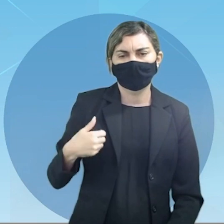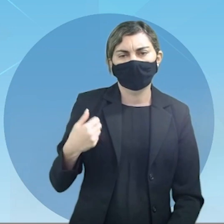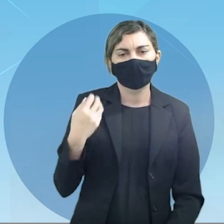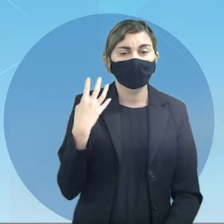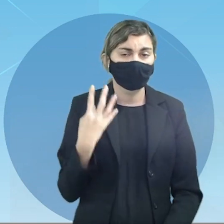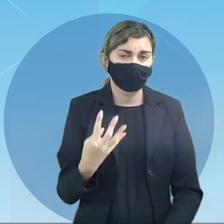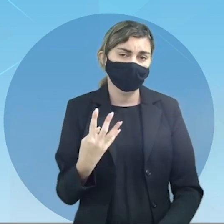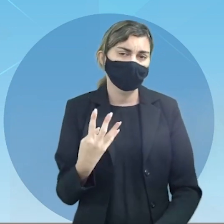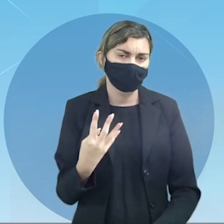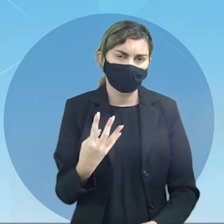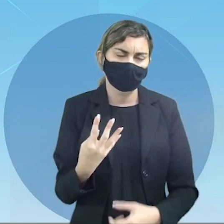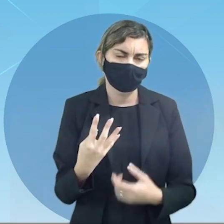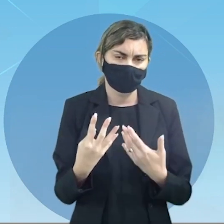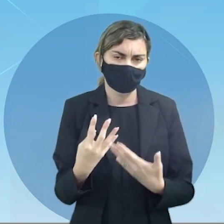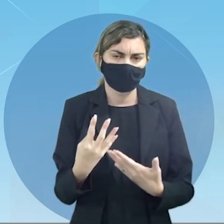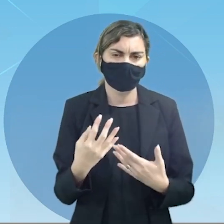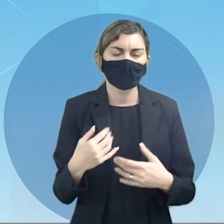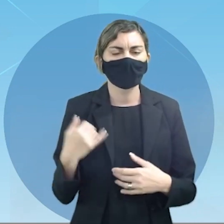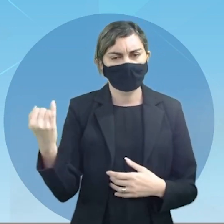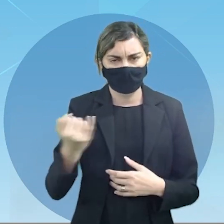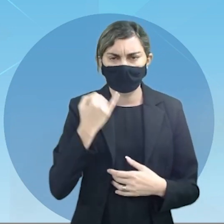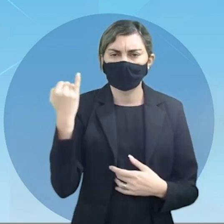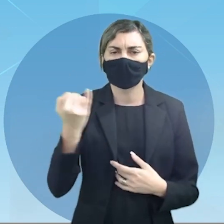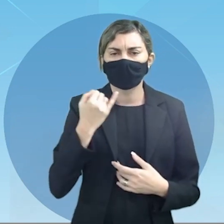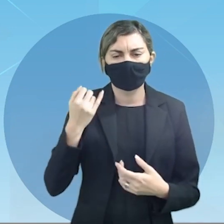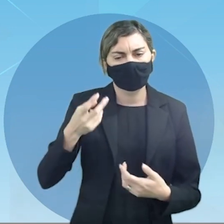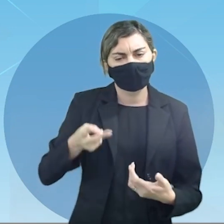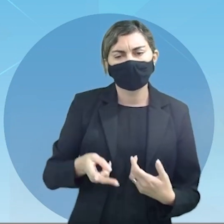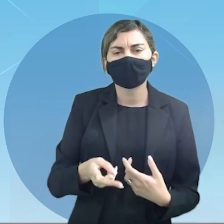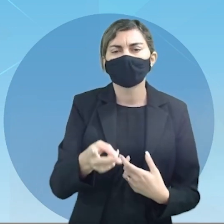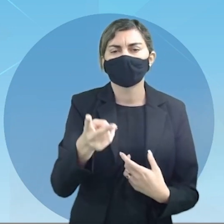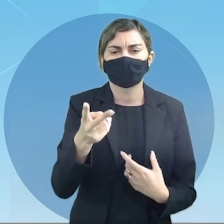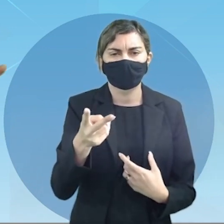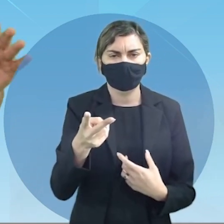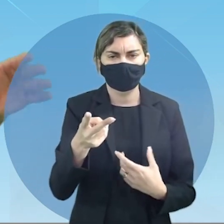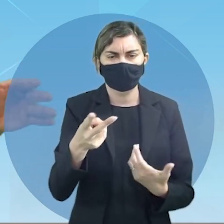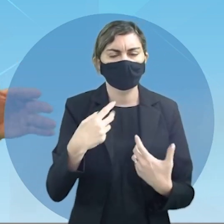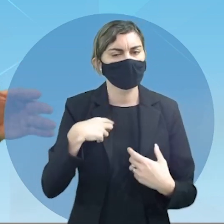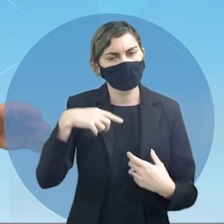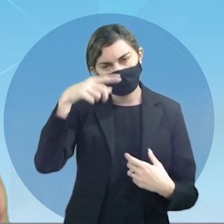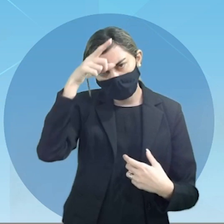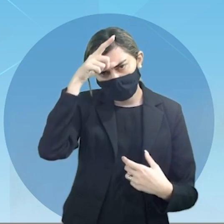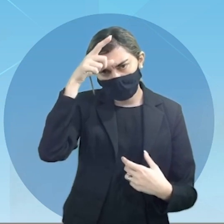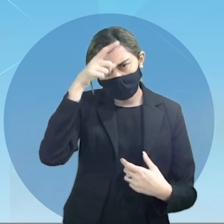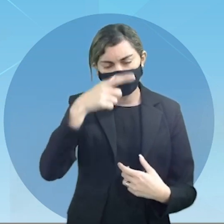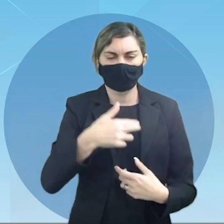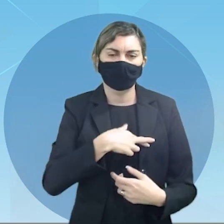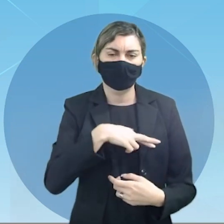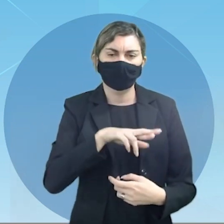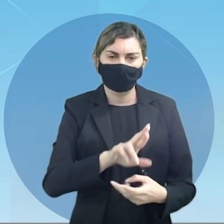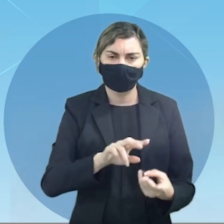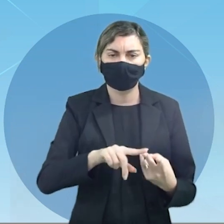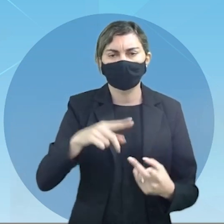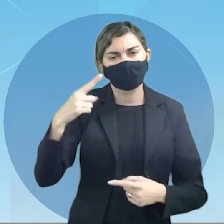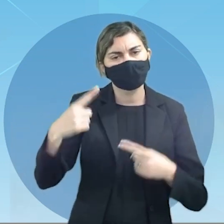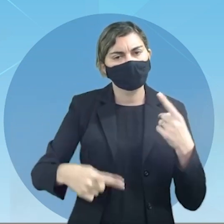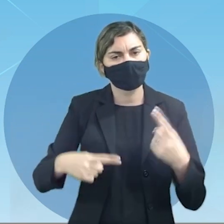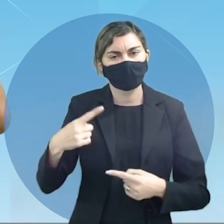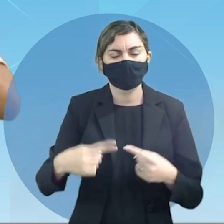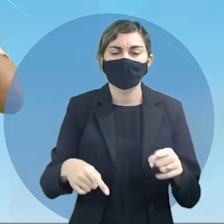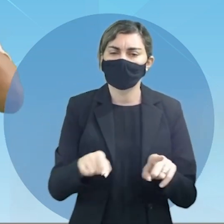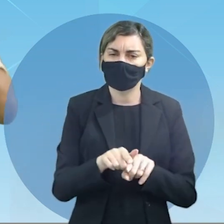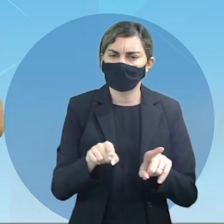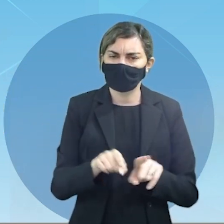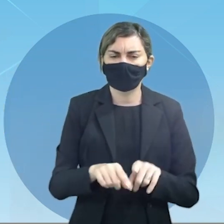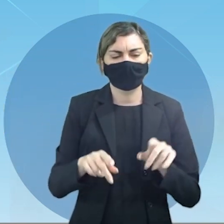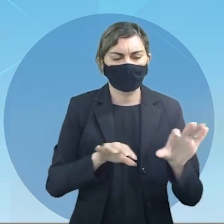4 anos de idade e é importante sempre tocar nessa tecla um líder espiritual e político e há